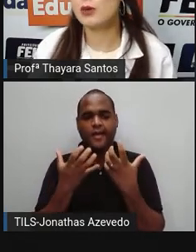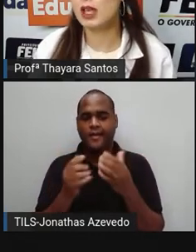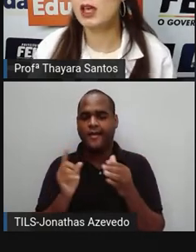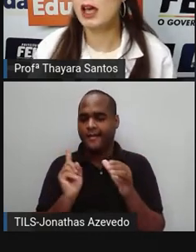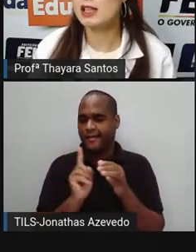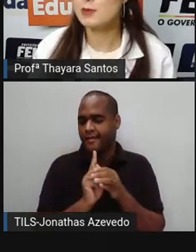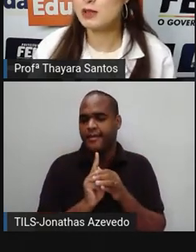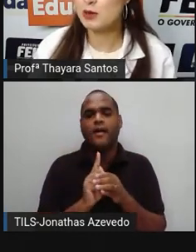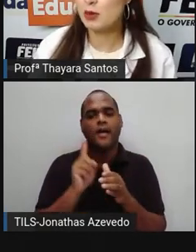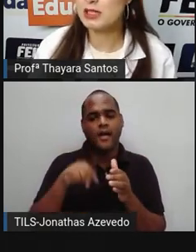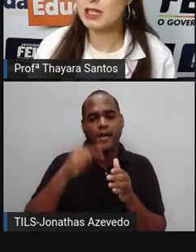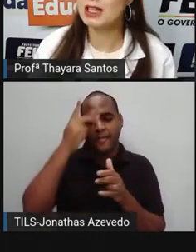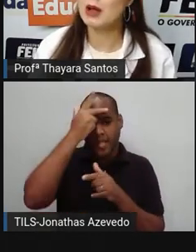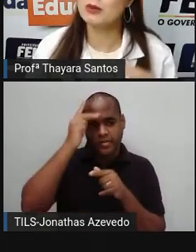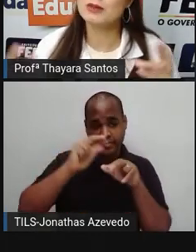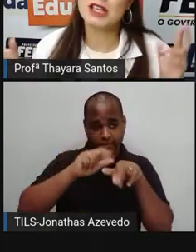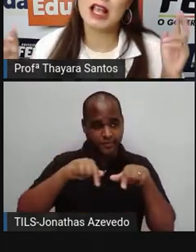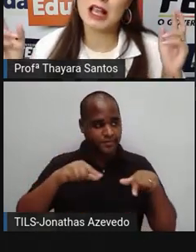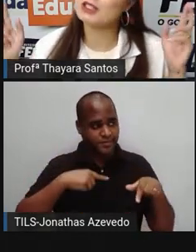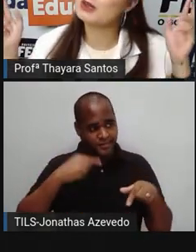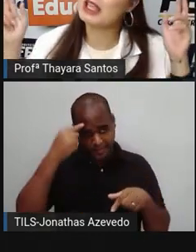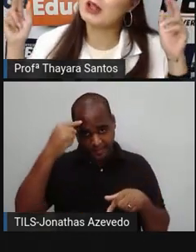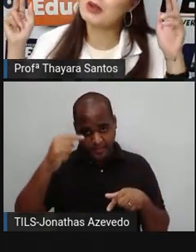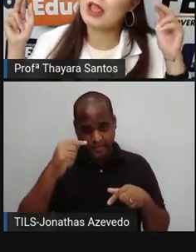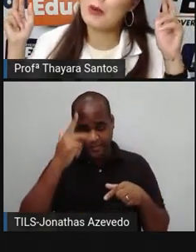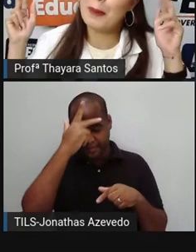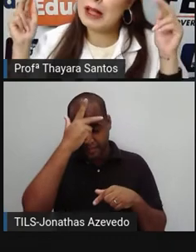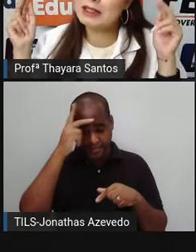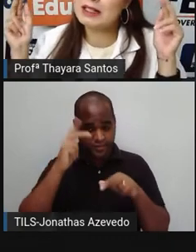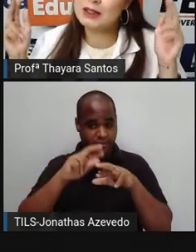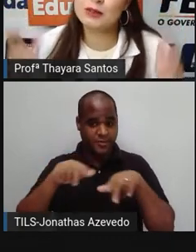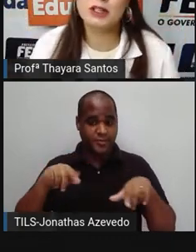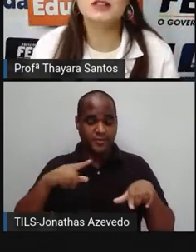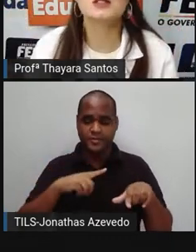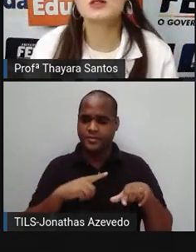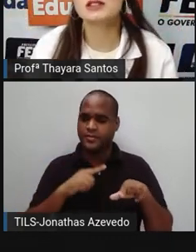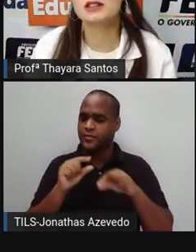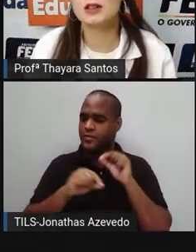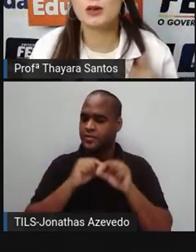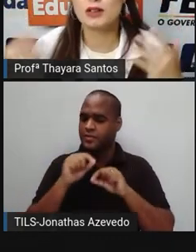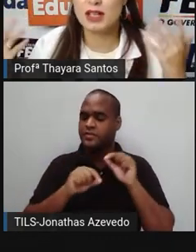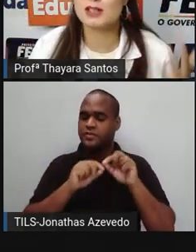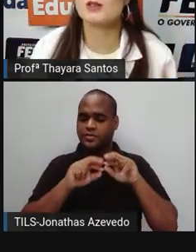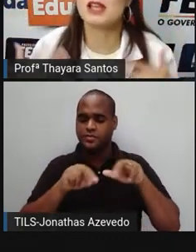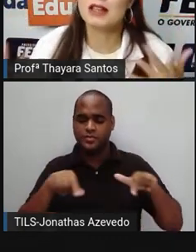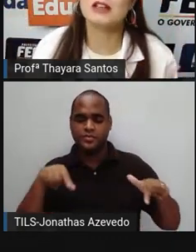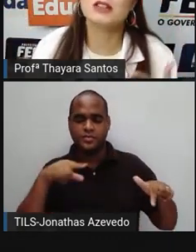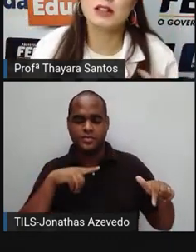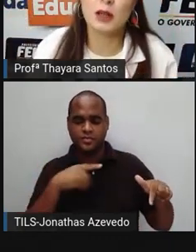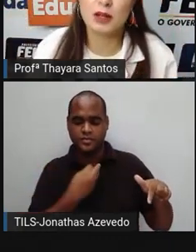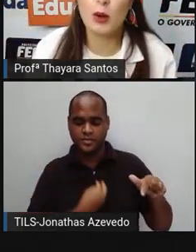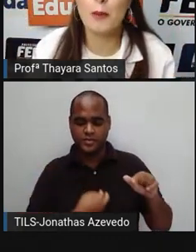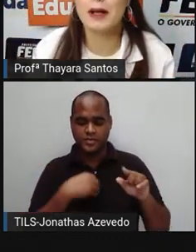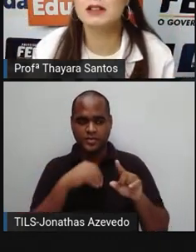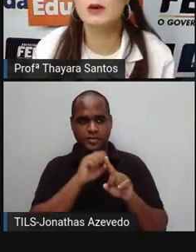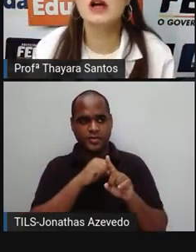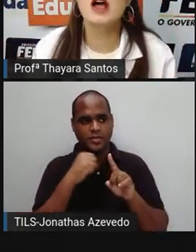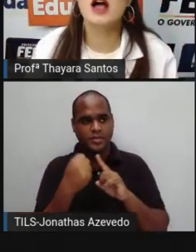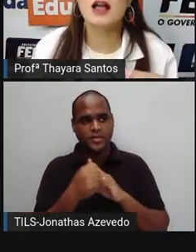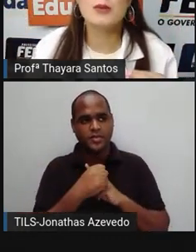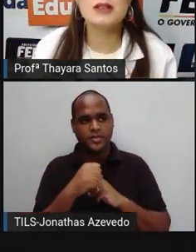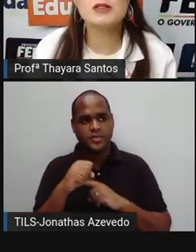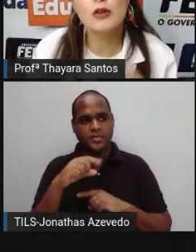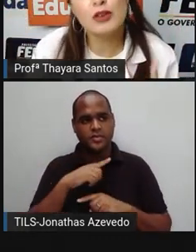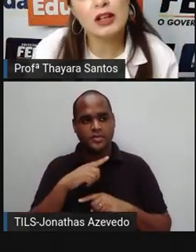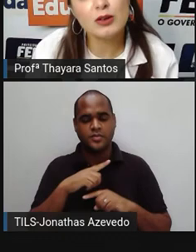faz com que as pessoas que não se encaixam naquilo que é o padrão, que a sociedade determina como padrão,